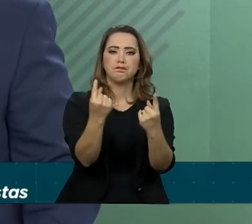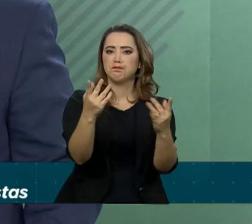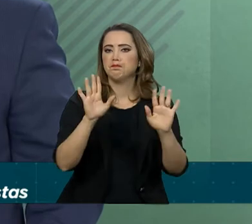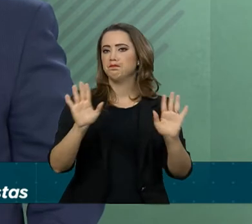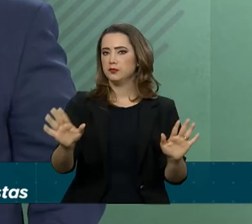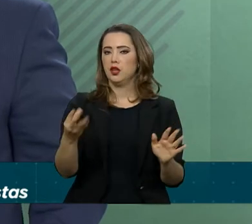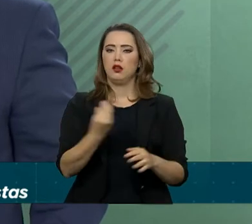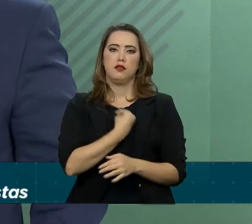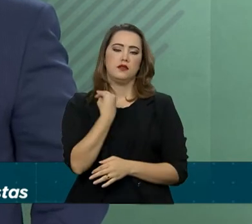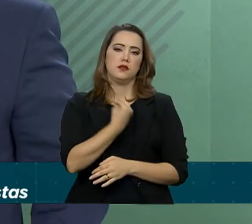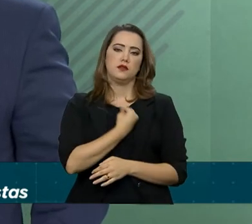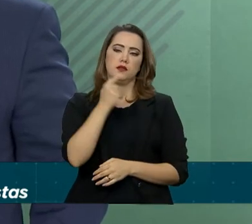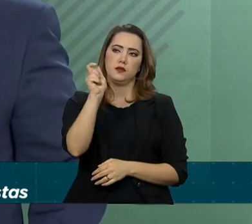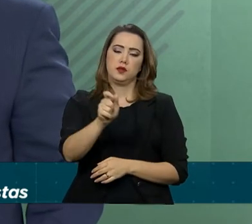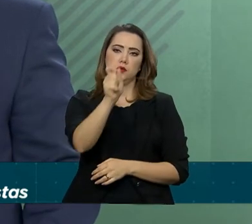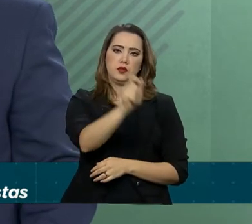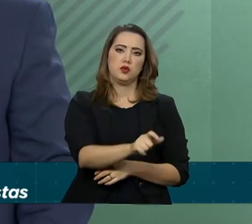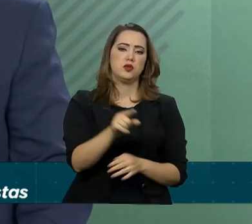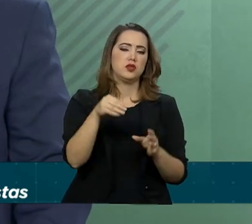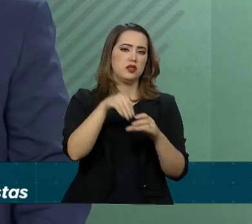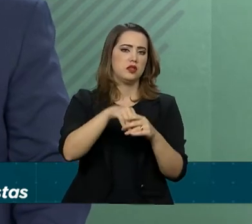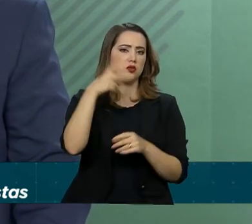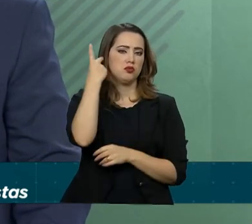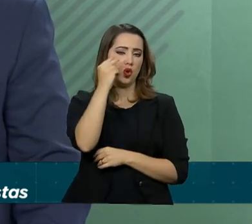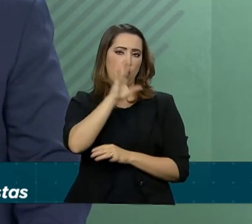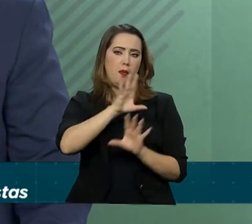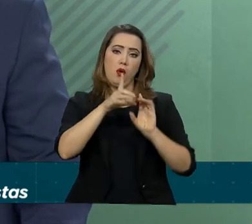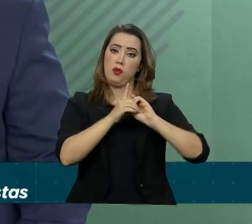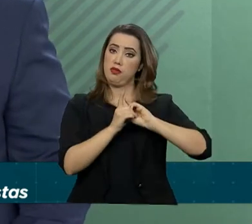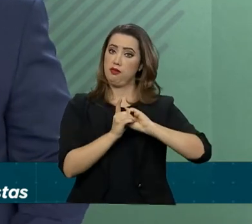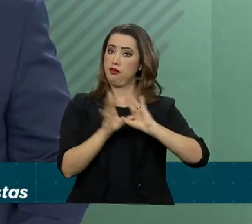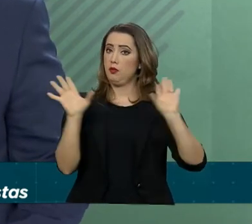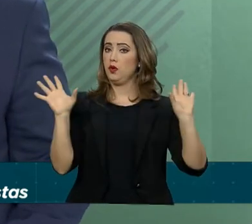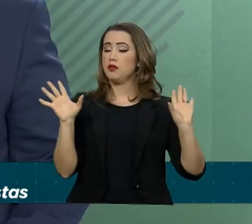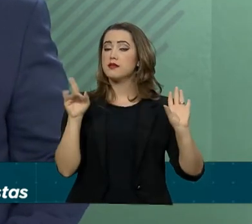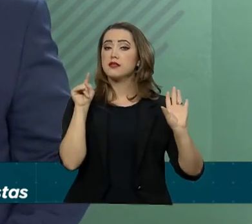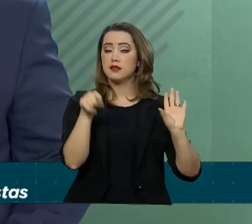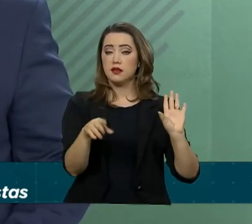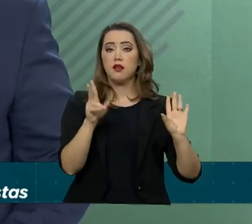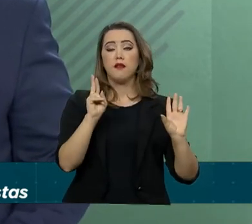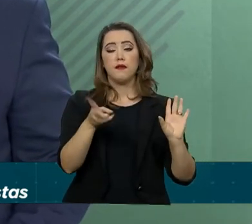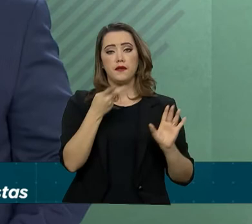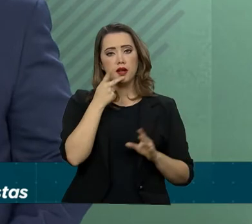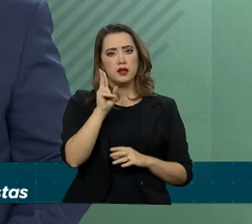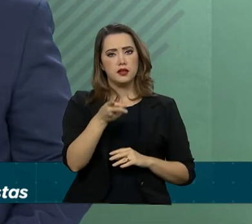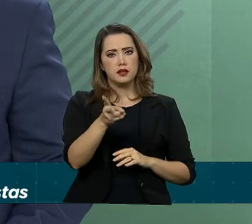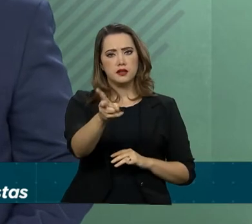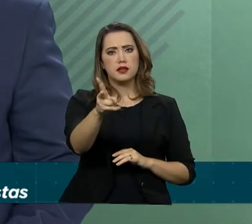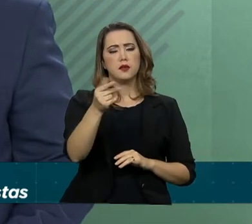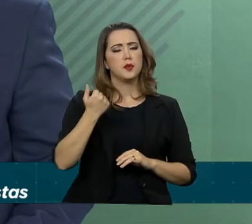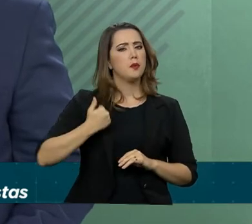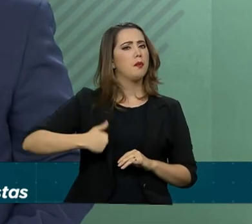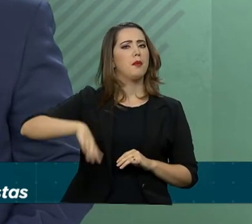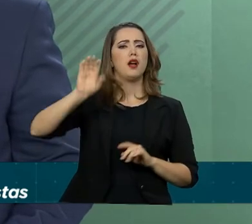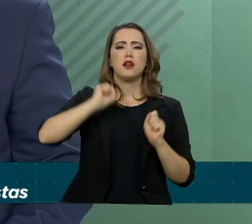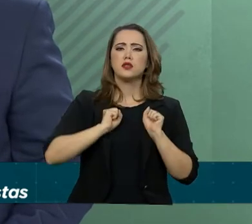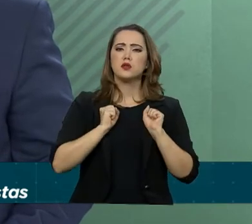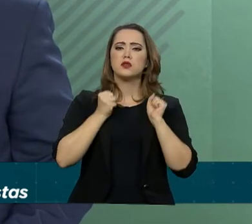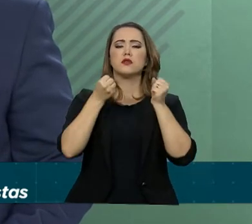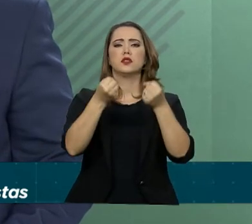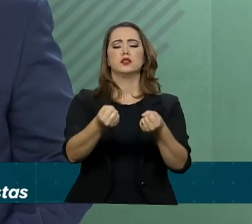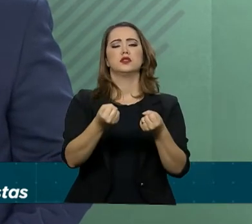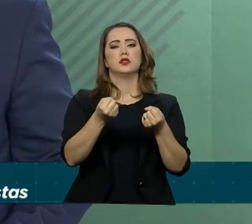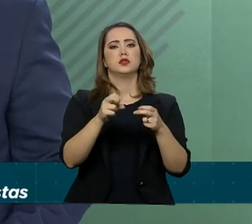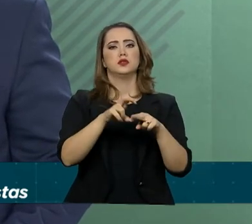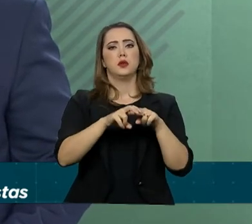os quais ele convive dentro da normalidade democrática. Ele reitera que continuará a despender o máximo de suas forças